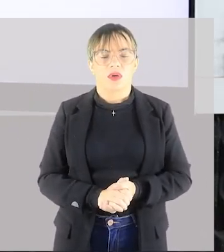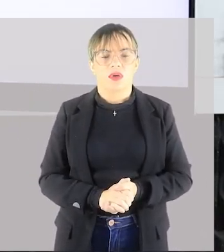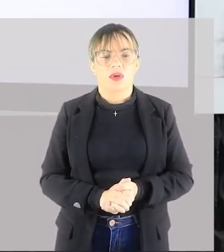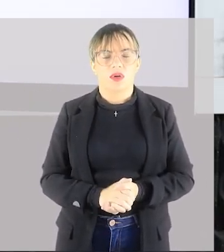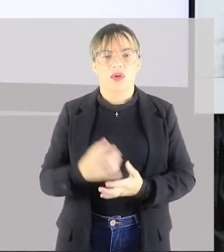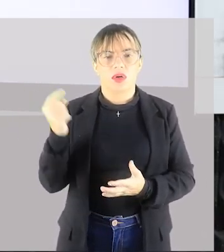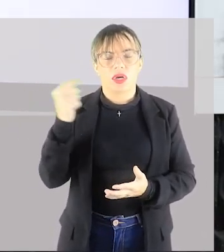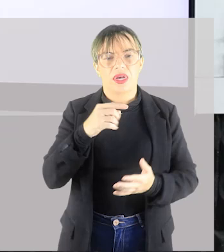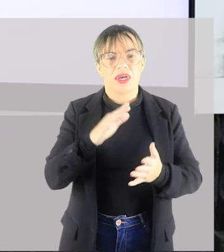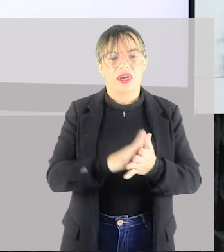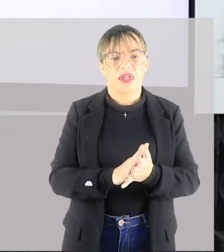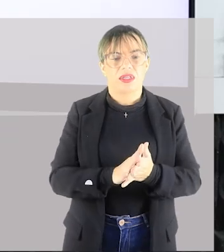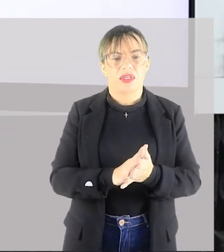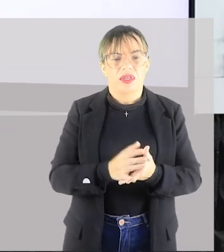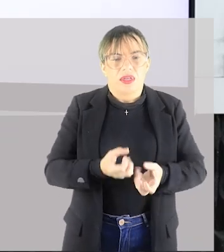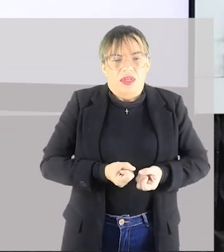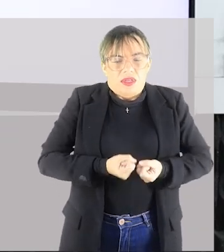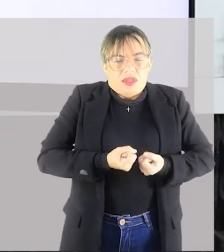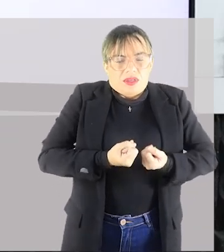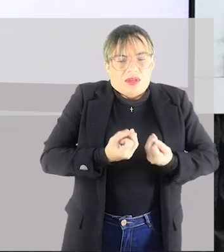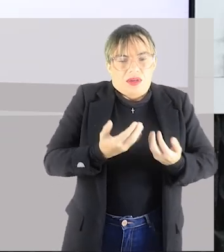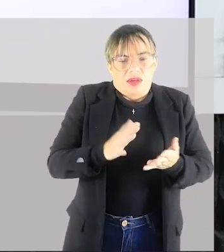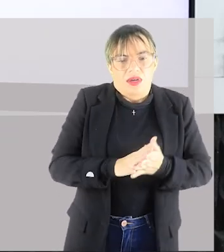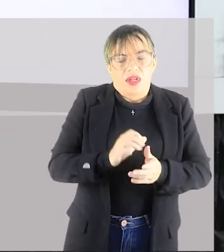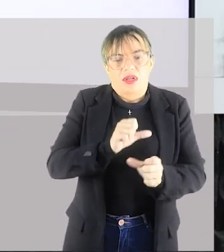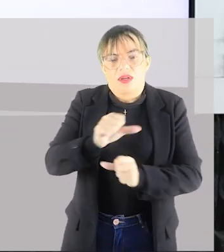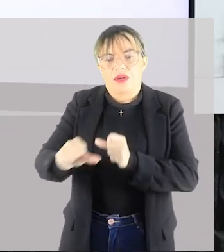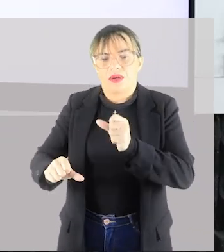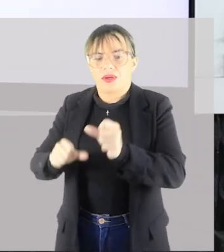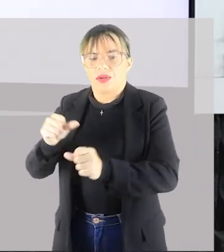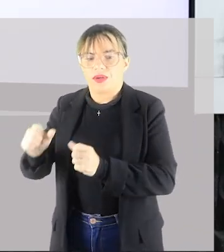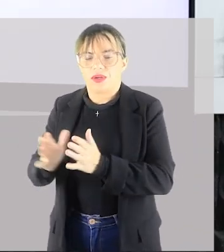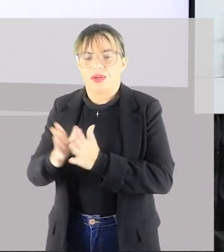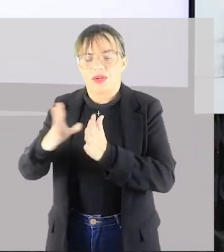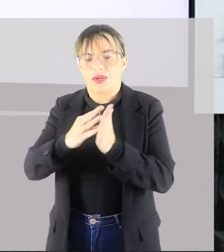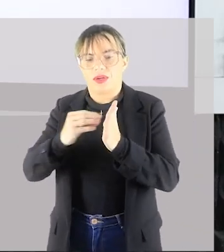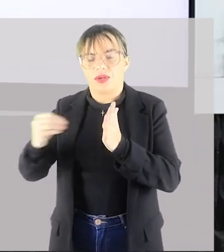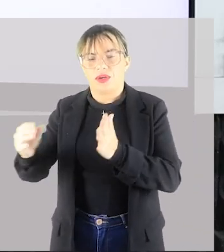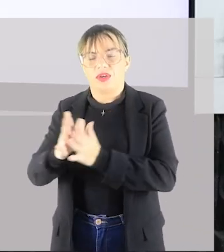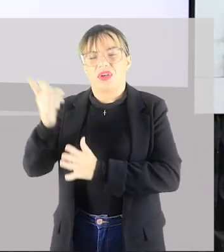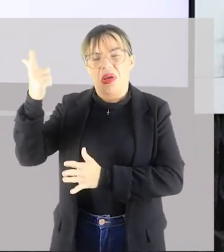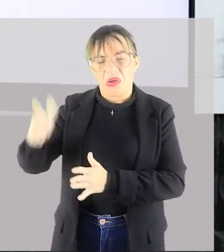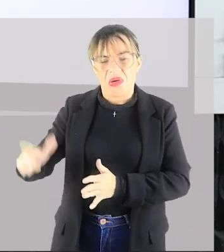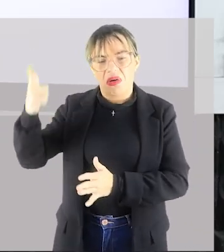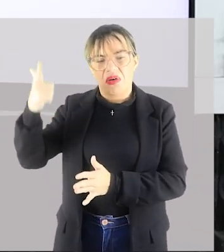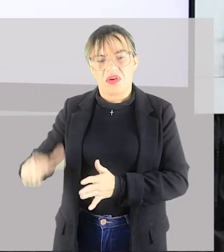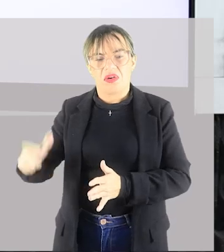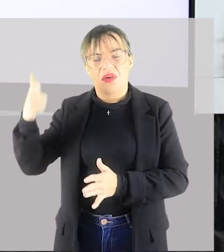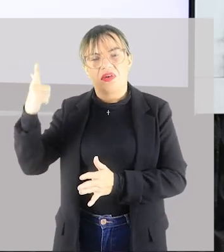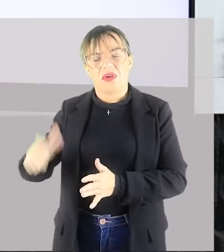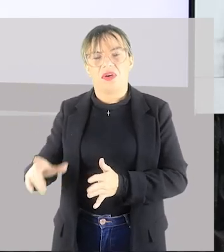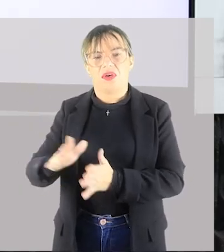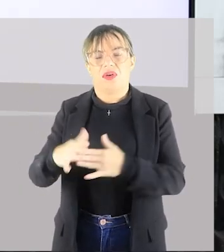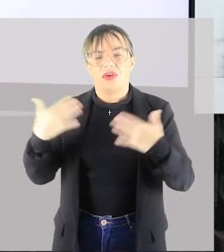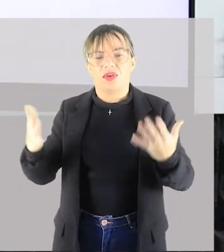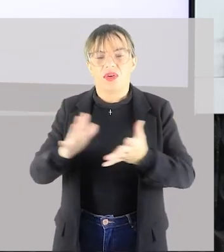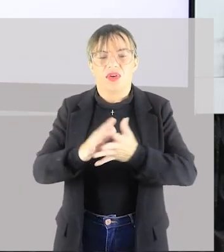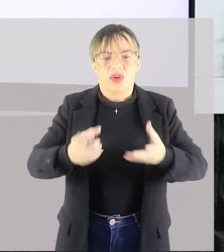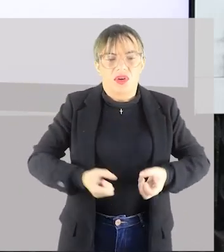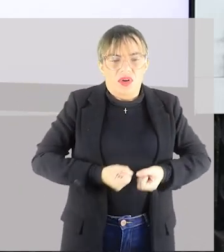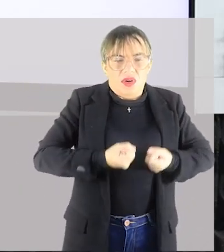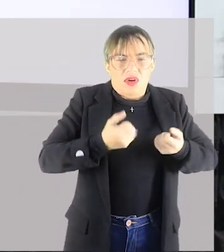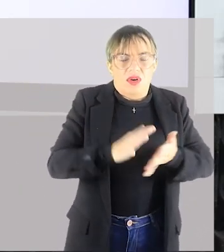deixam de ser expressivas e passam a ser reprodutivas e repetitivas. Então, elas deixam de expressar um